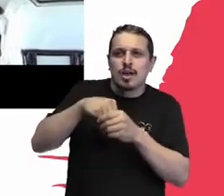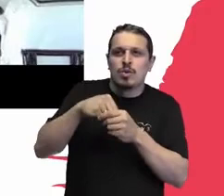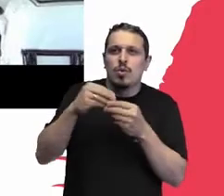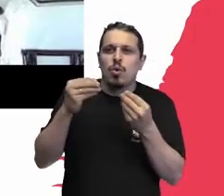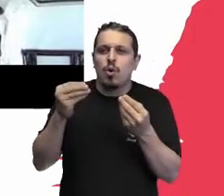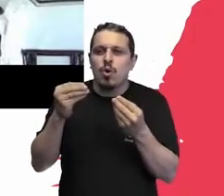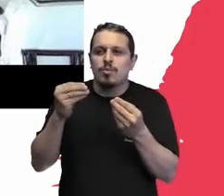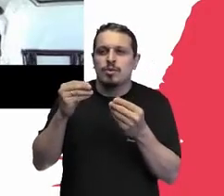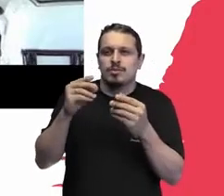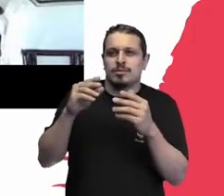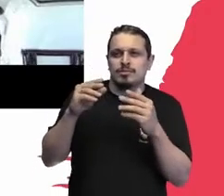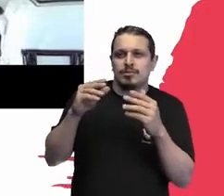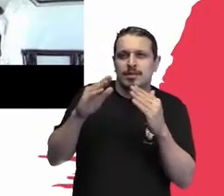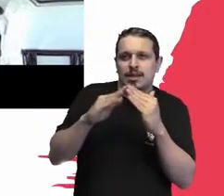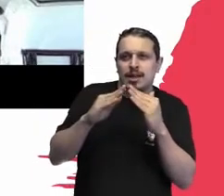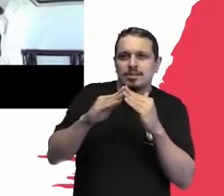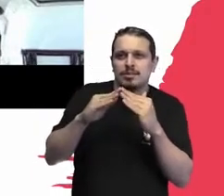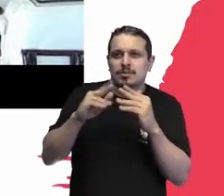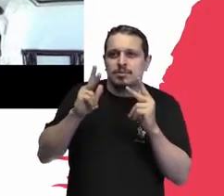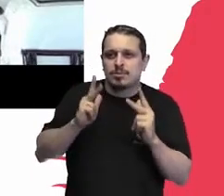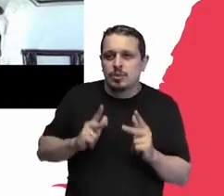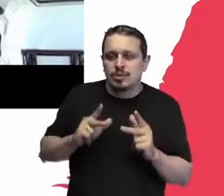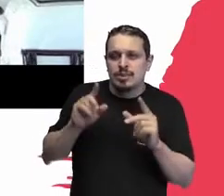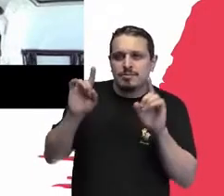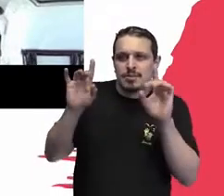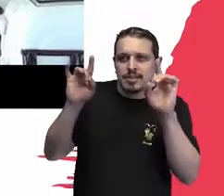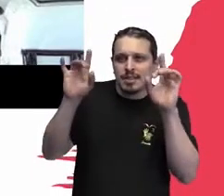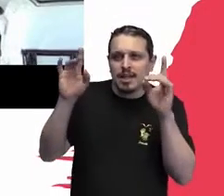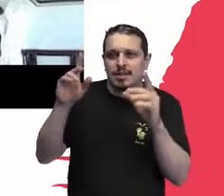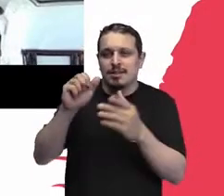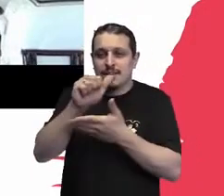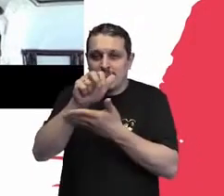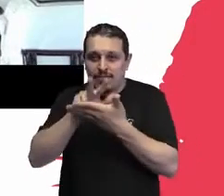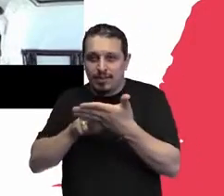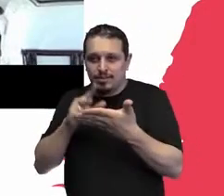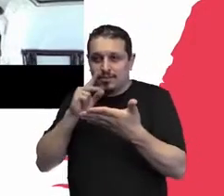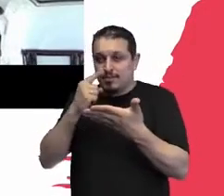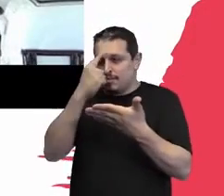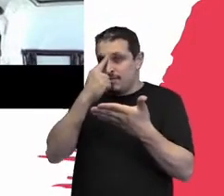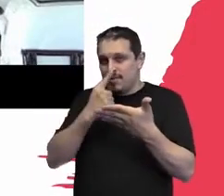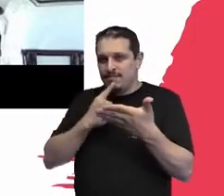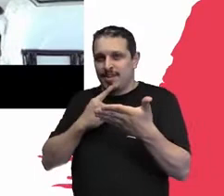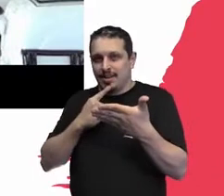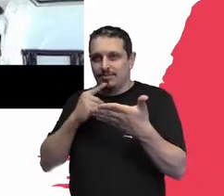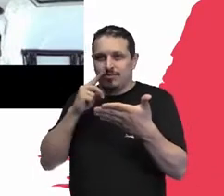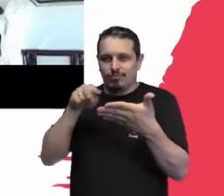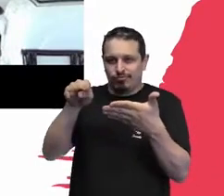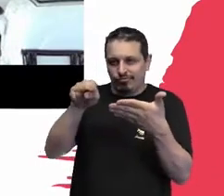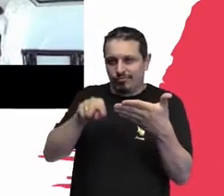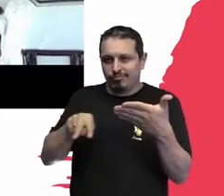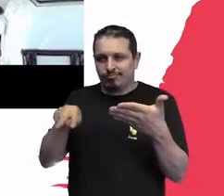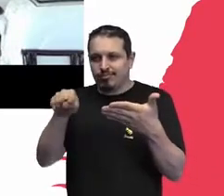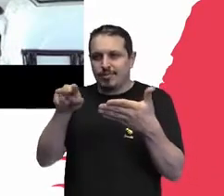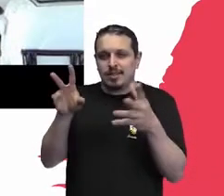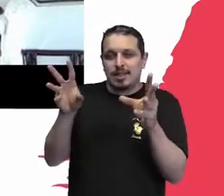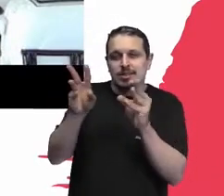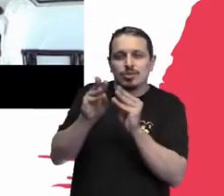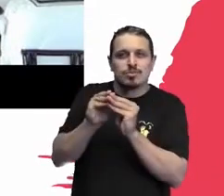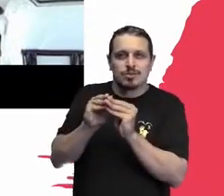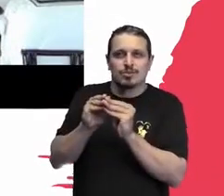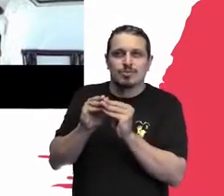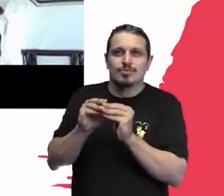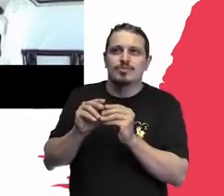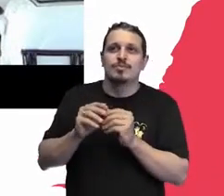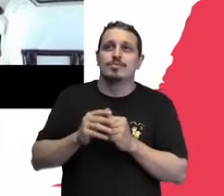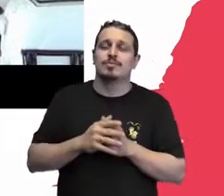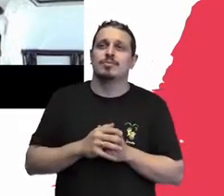especialistas que vão fazendo avaliação de perfil. E o que resulta de quando a gente conhece